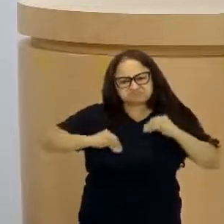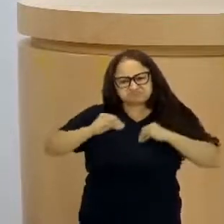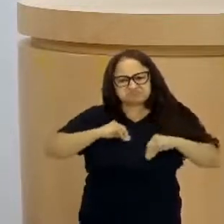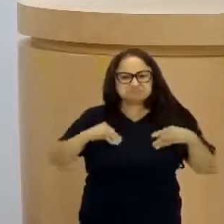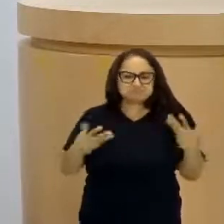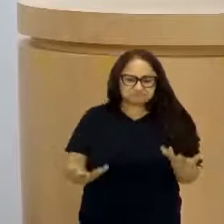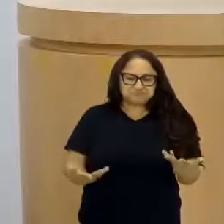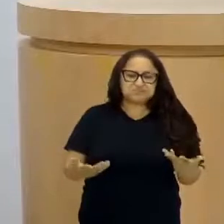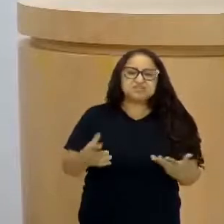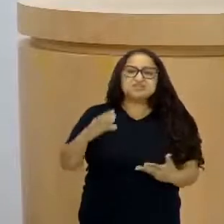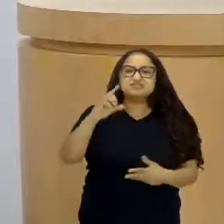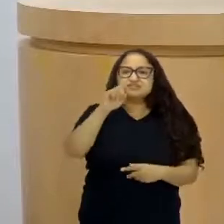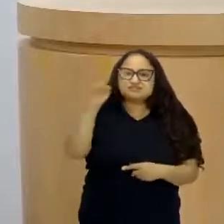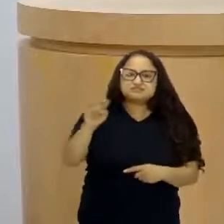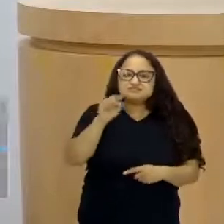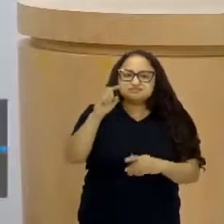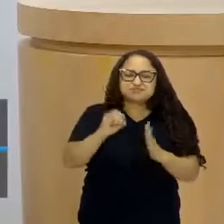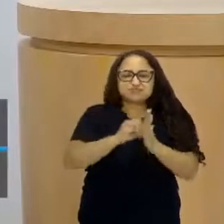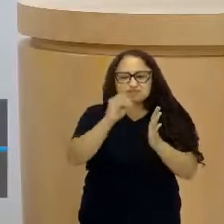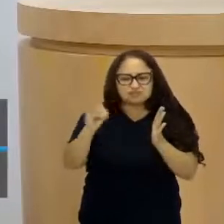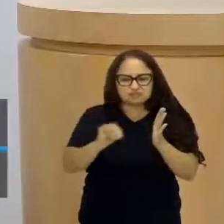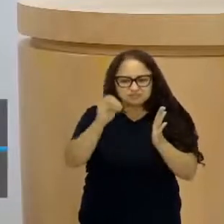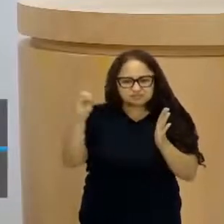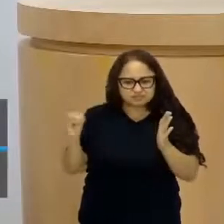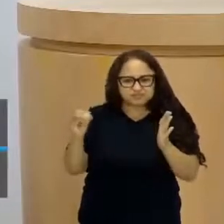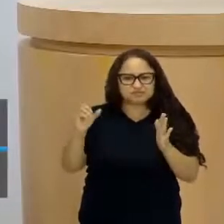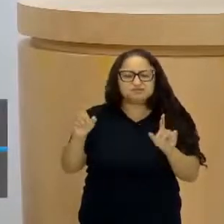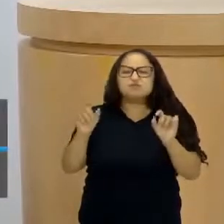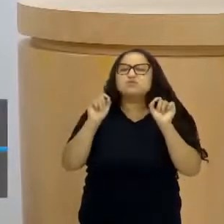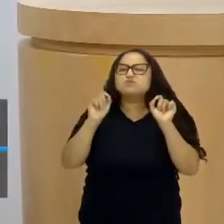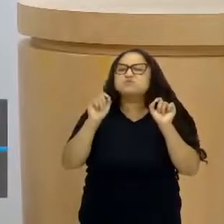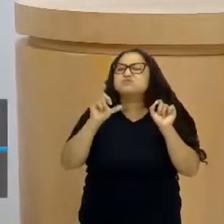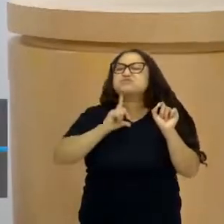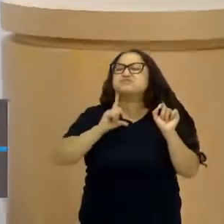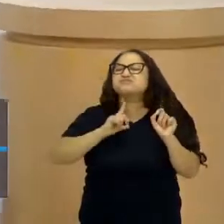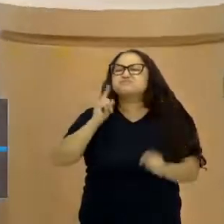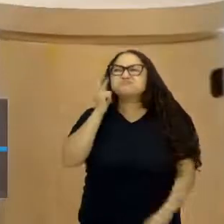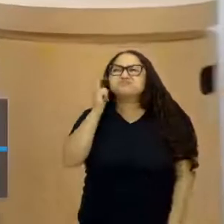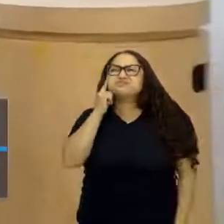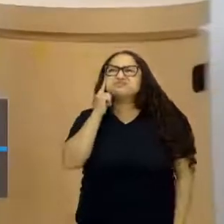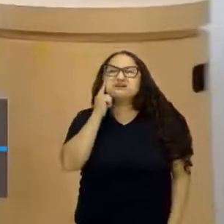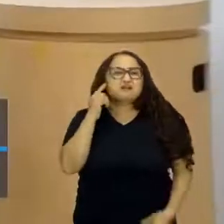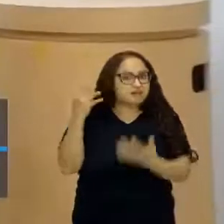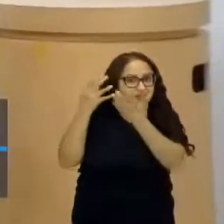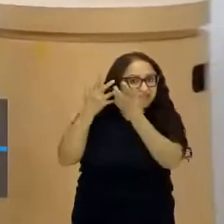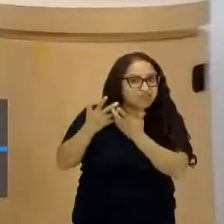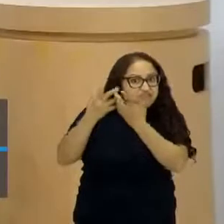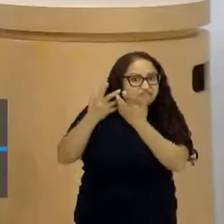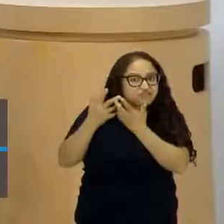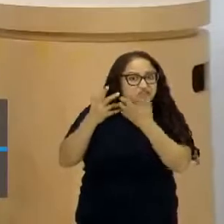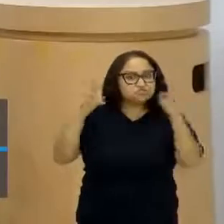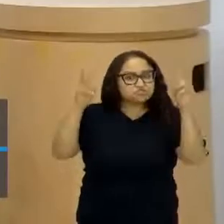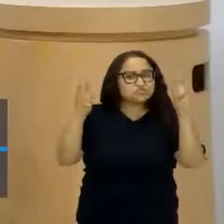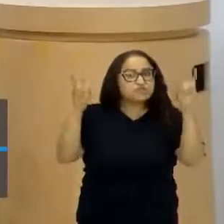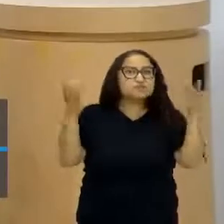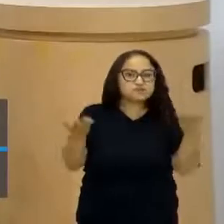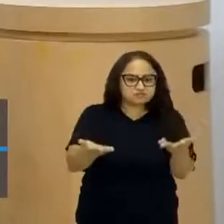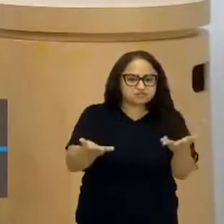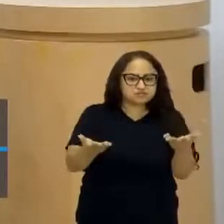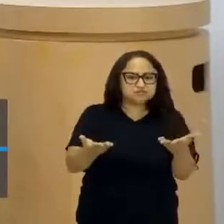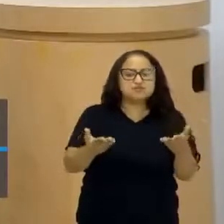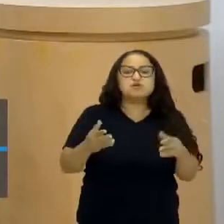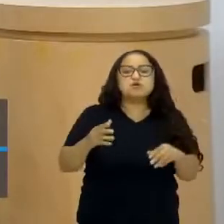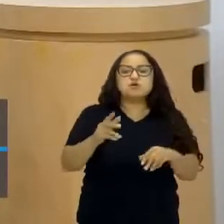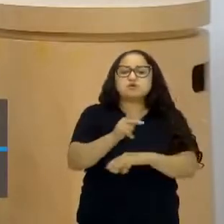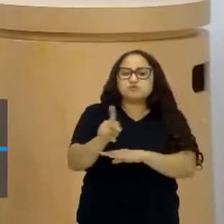CMSP, underline EM. Conexão e depressão. O será que te faz pensar? Vai refletindo aí sobre este nome, enquanto o professor Mauro